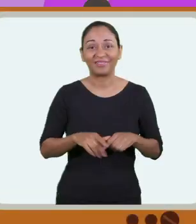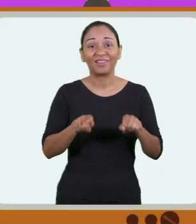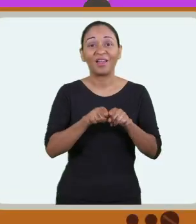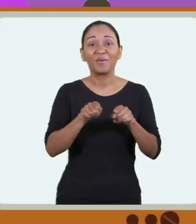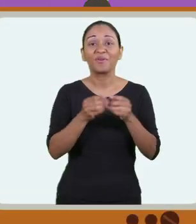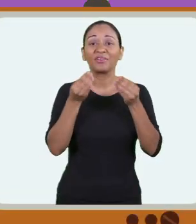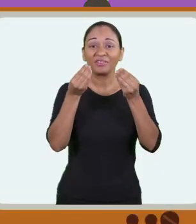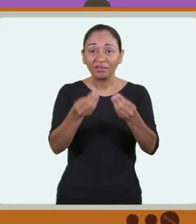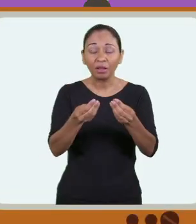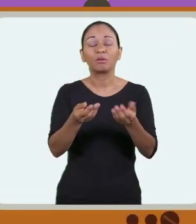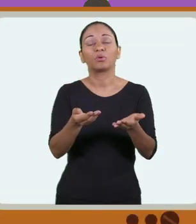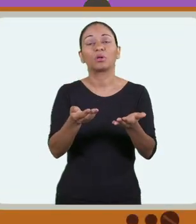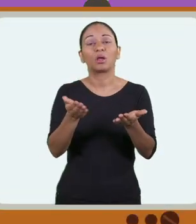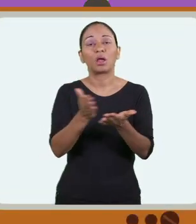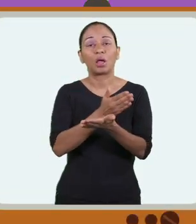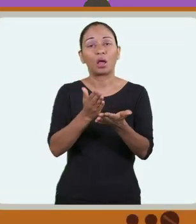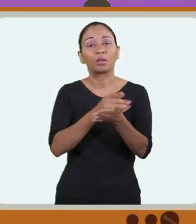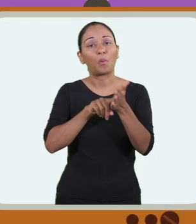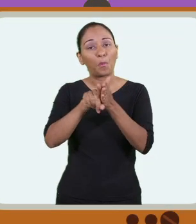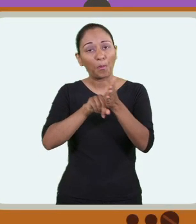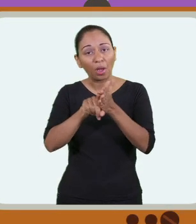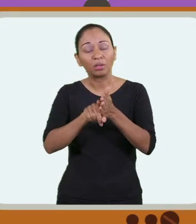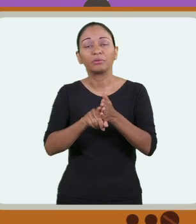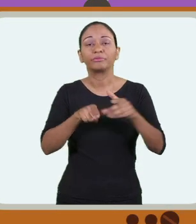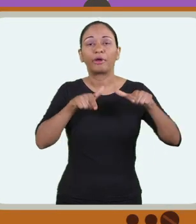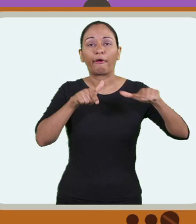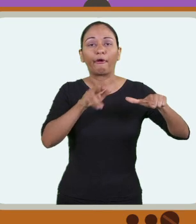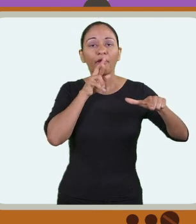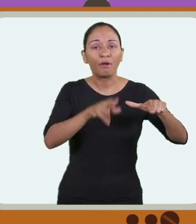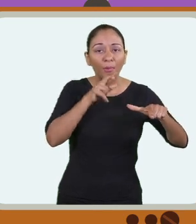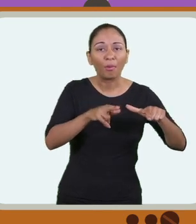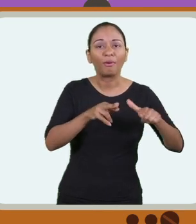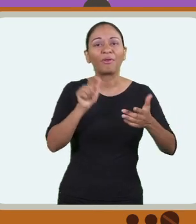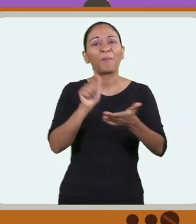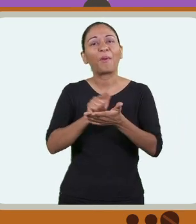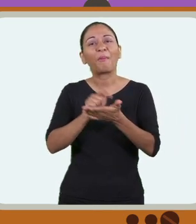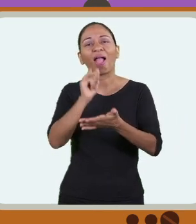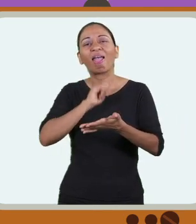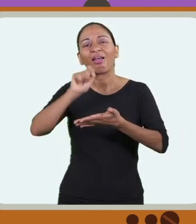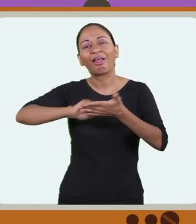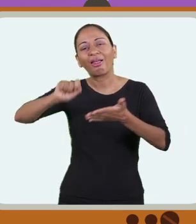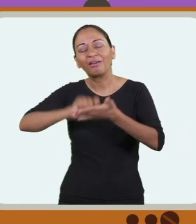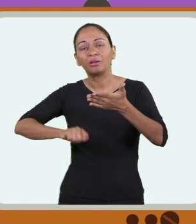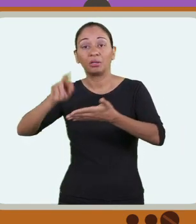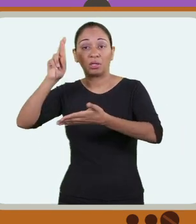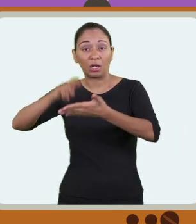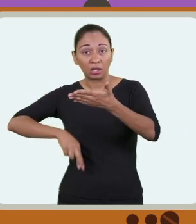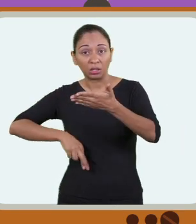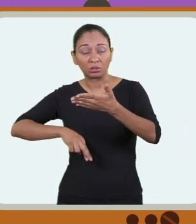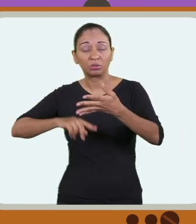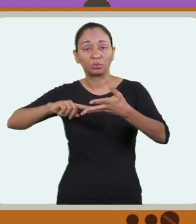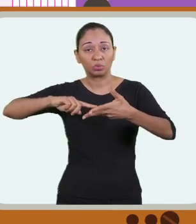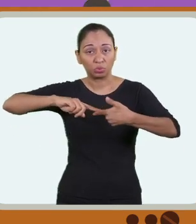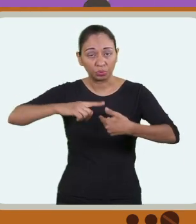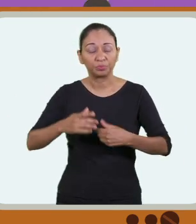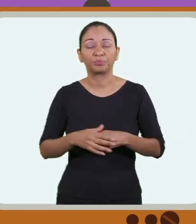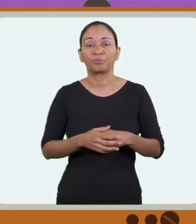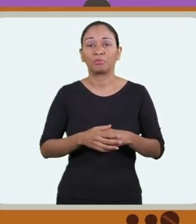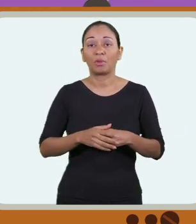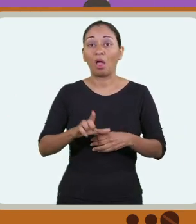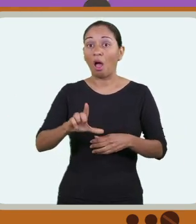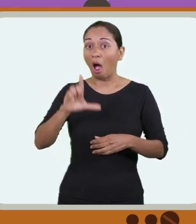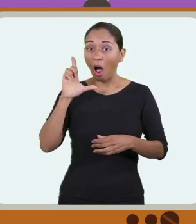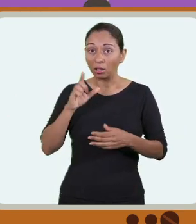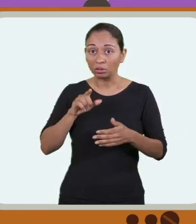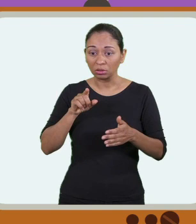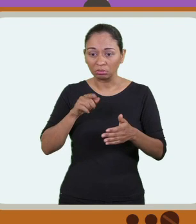Você vai receber um caderno de questões, um cartão de respostas, a folha de rascunho e a folha de redação no segundo dia. Antes de